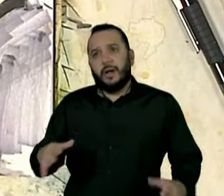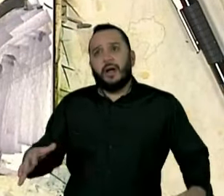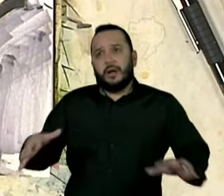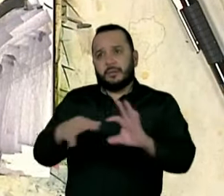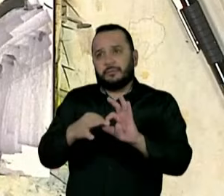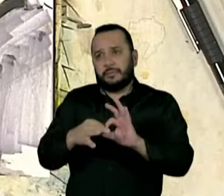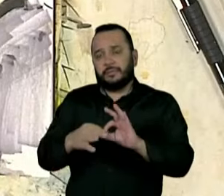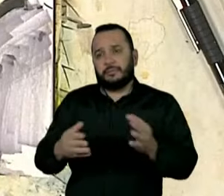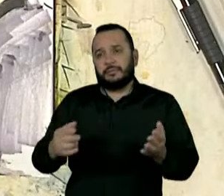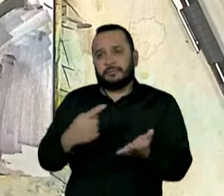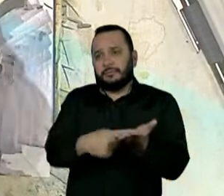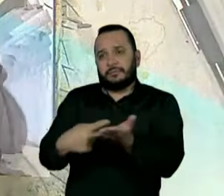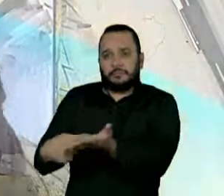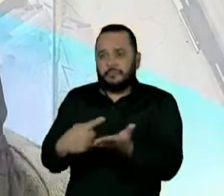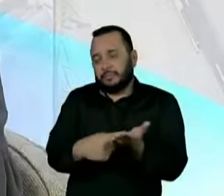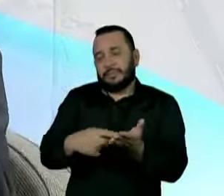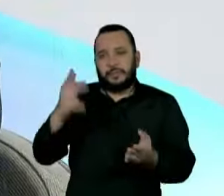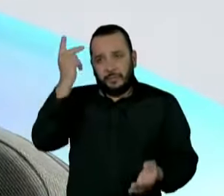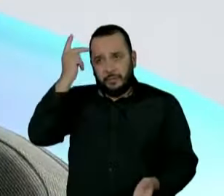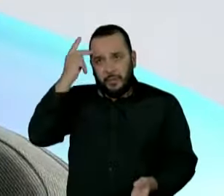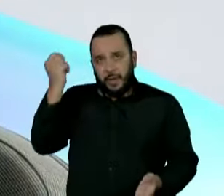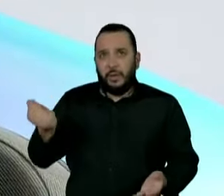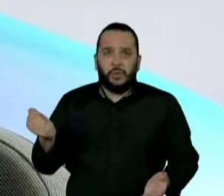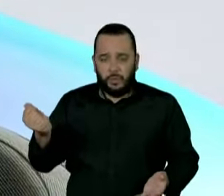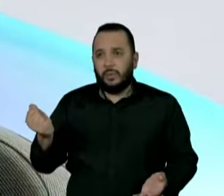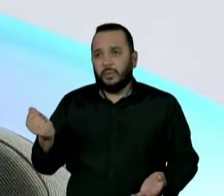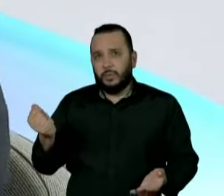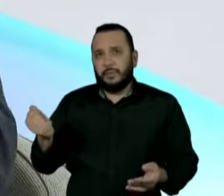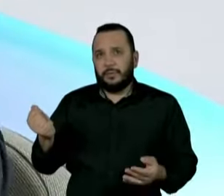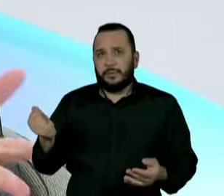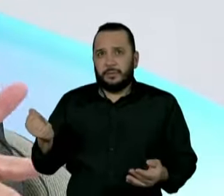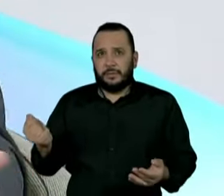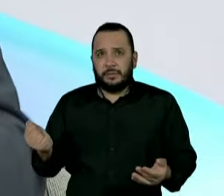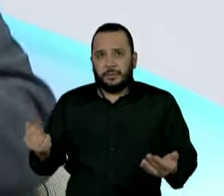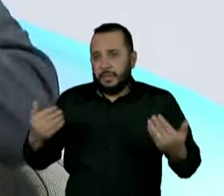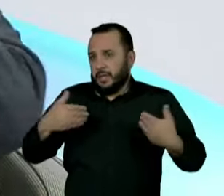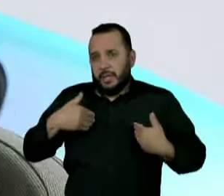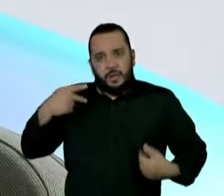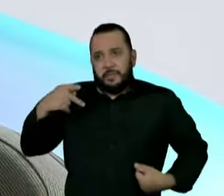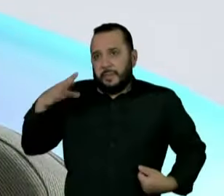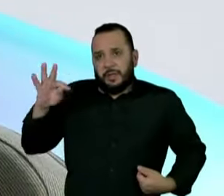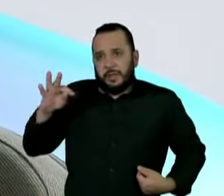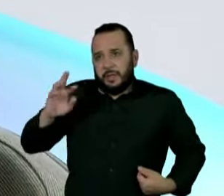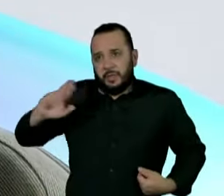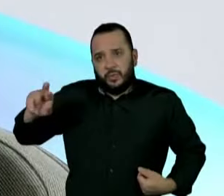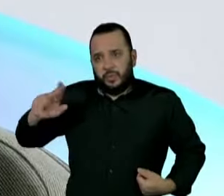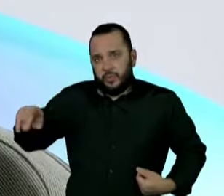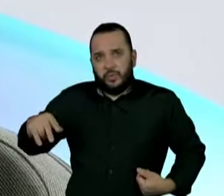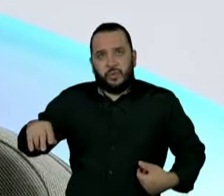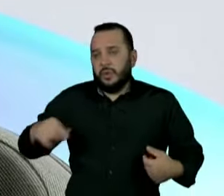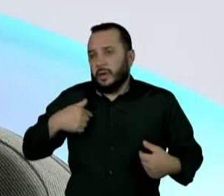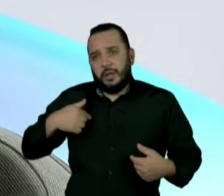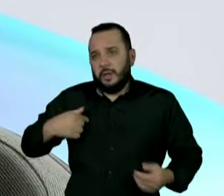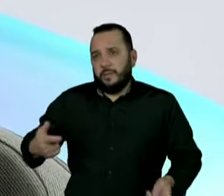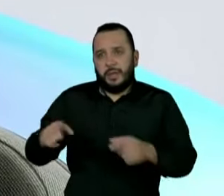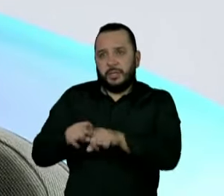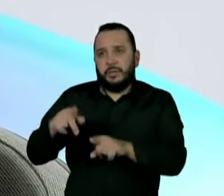partir de São Paulo, uma conciliação que o Brasil não encontrou. Eu não sou do PT, tenho convivência com o PT,